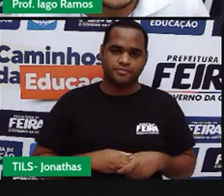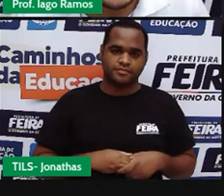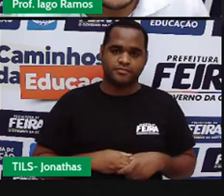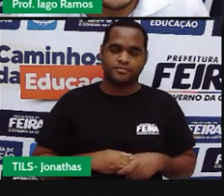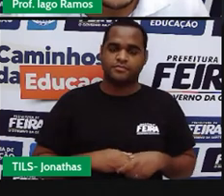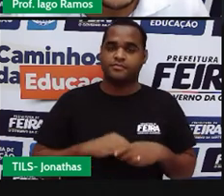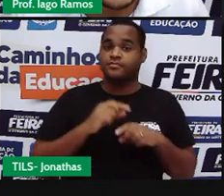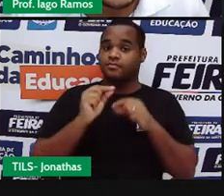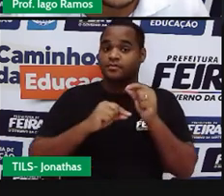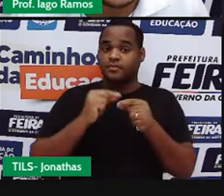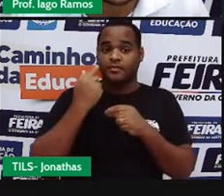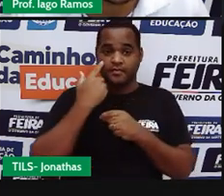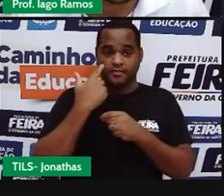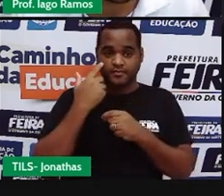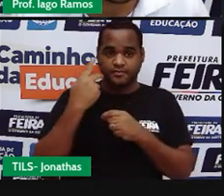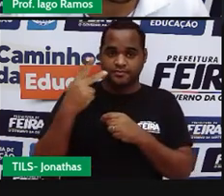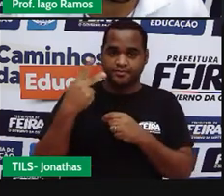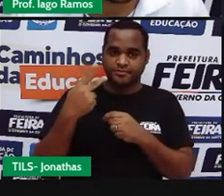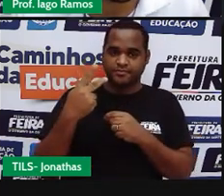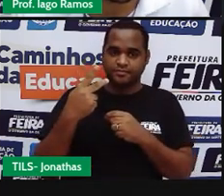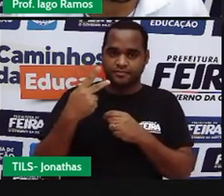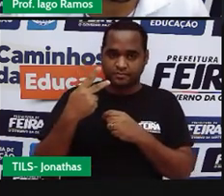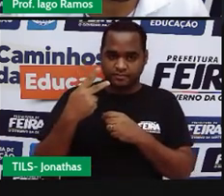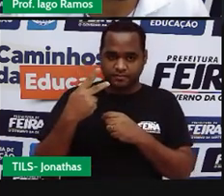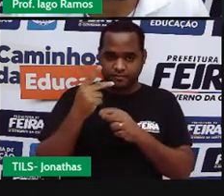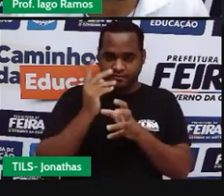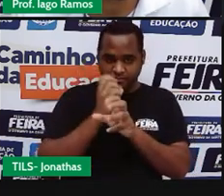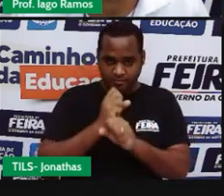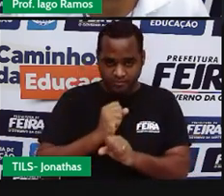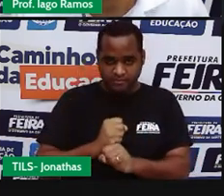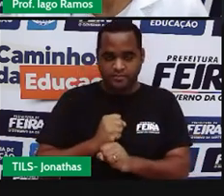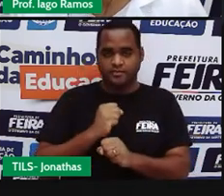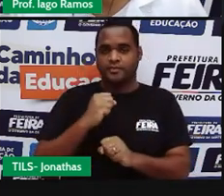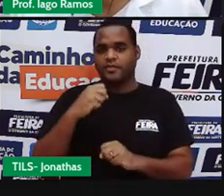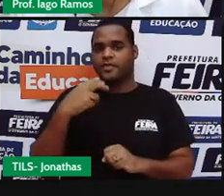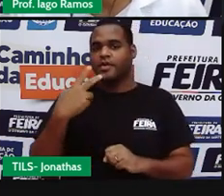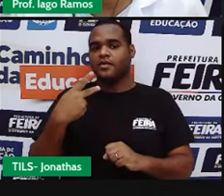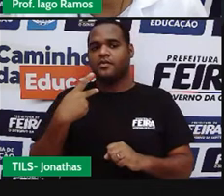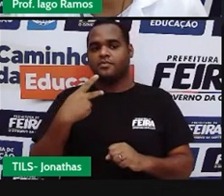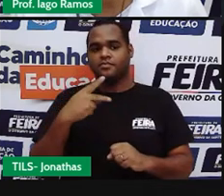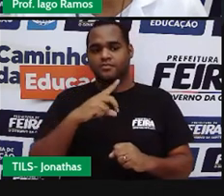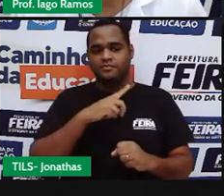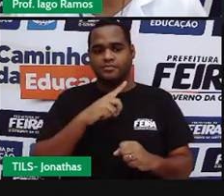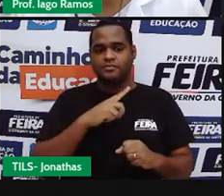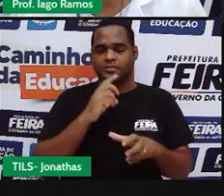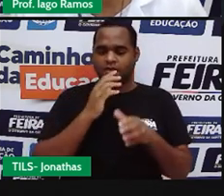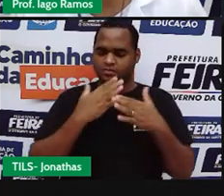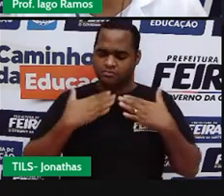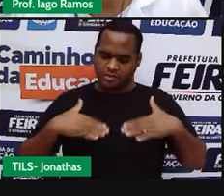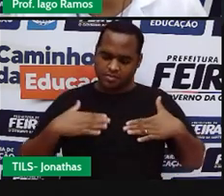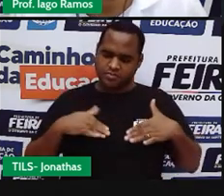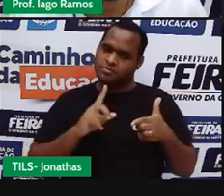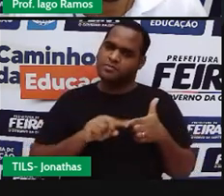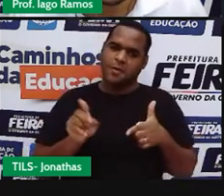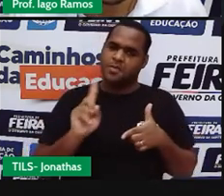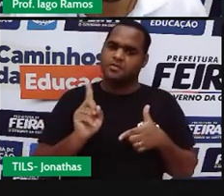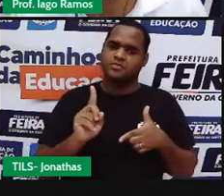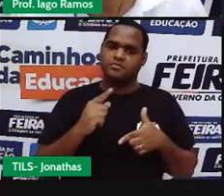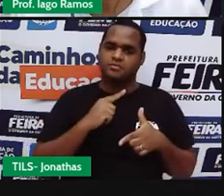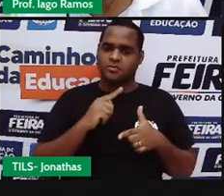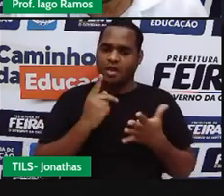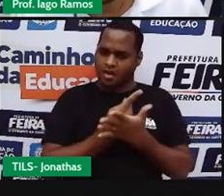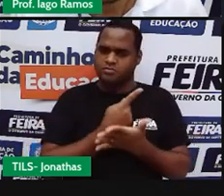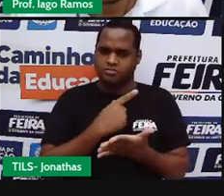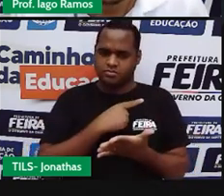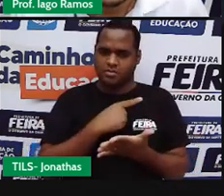fatiazinha. Na verdade, medir para lado errado. Mas calma, não tem problema. Se a gente errar, a gente